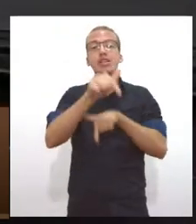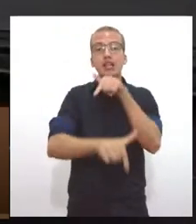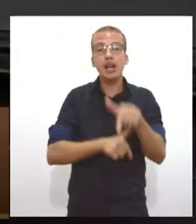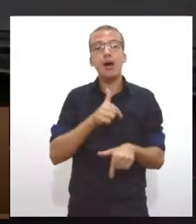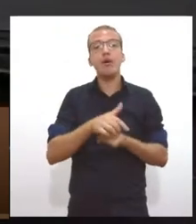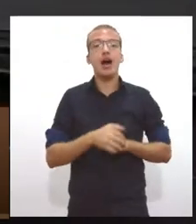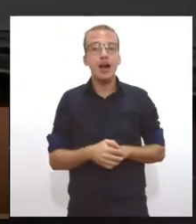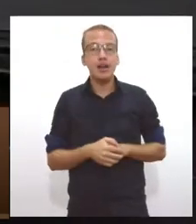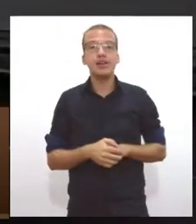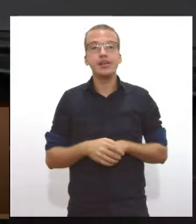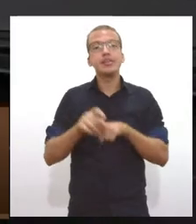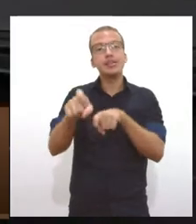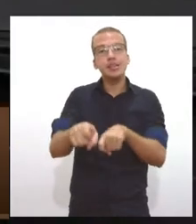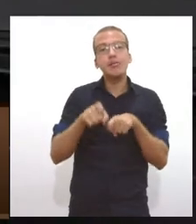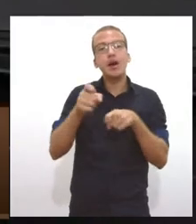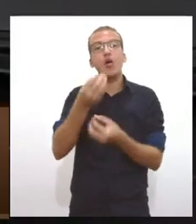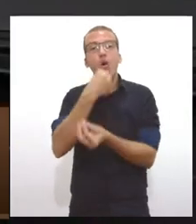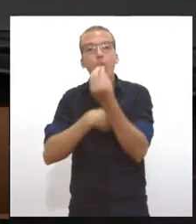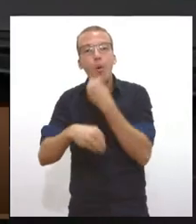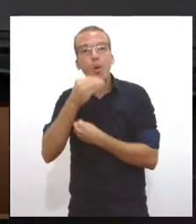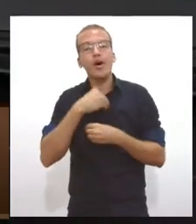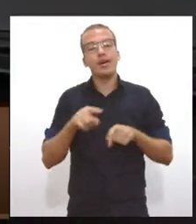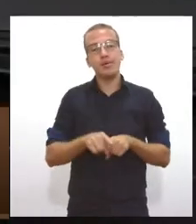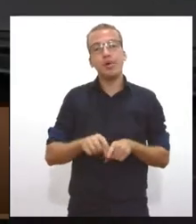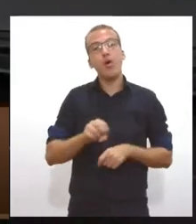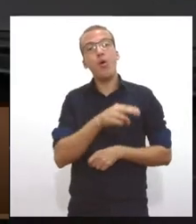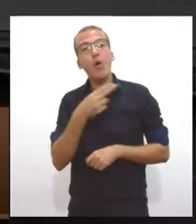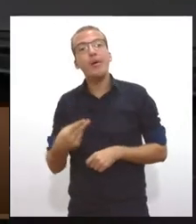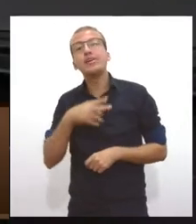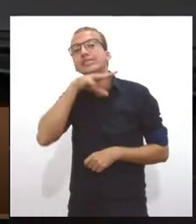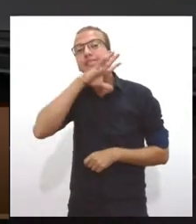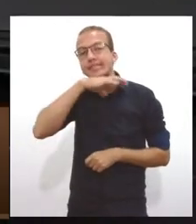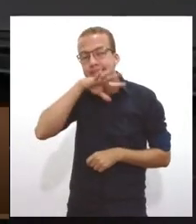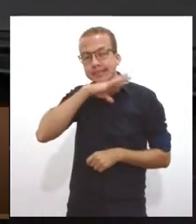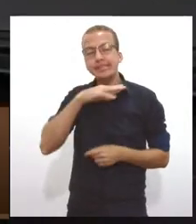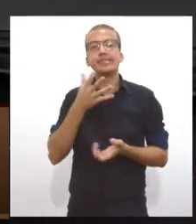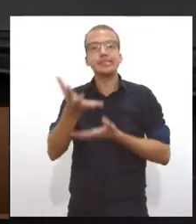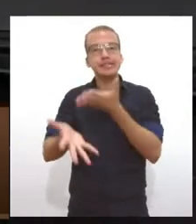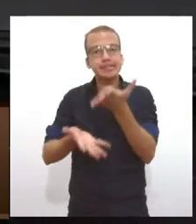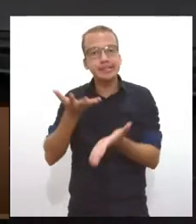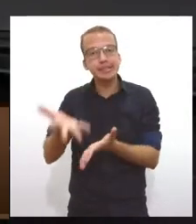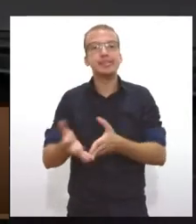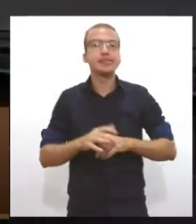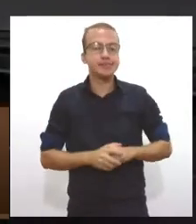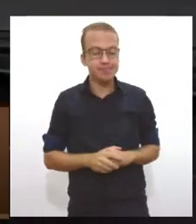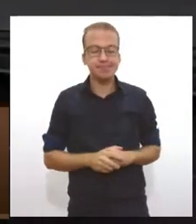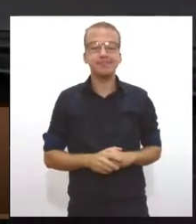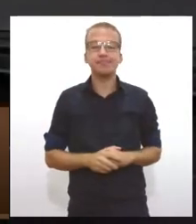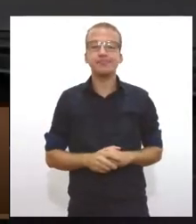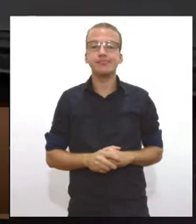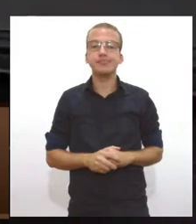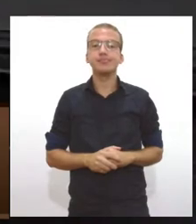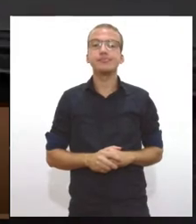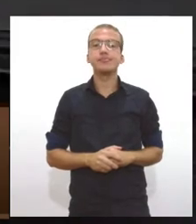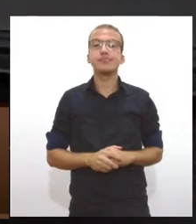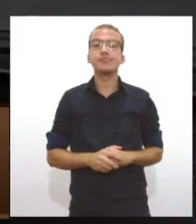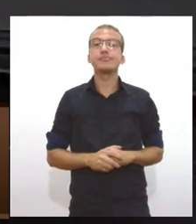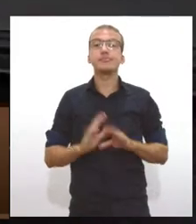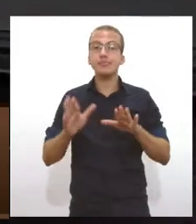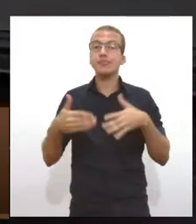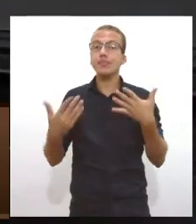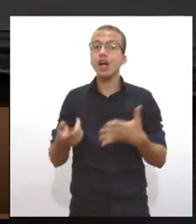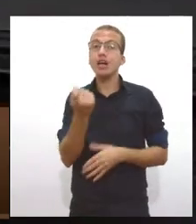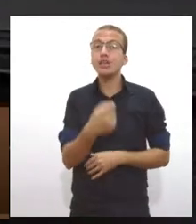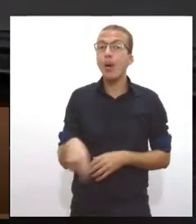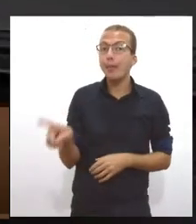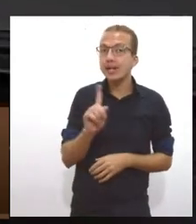pecuária, o plantio de, inclusive, de variáveis transgênicas, né? Então, a dispensa do licenciamento são para